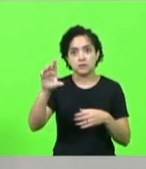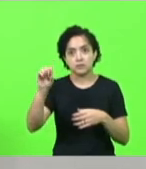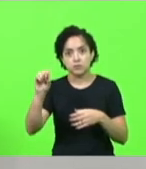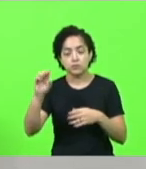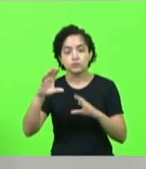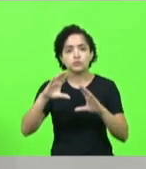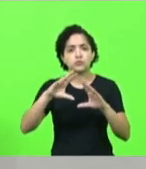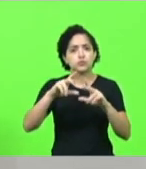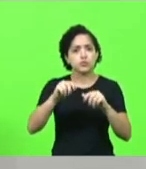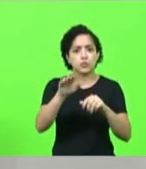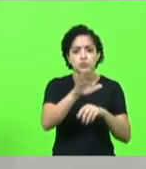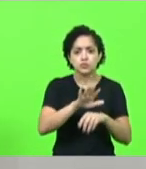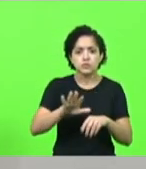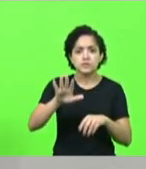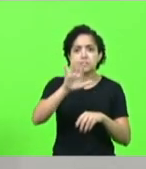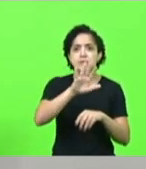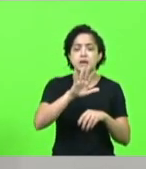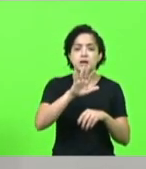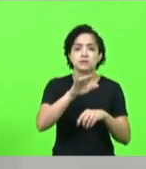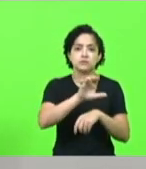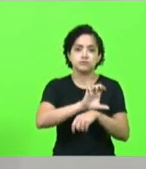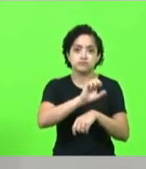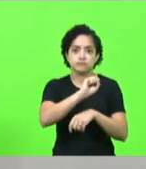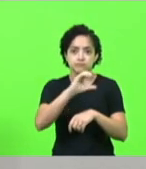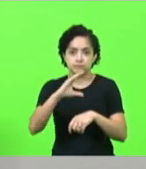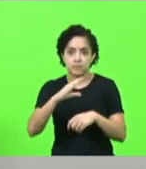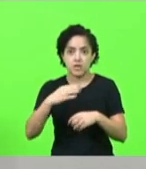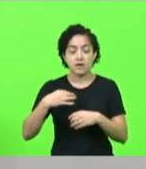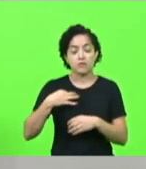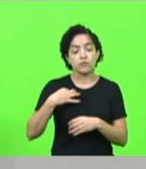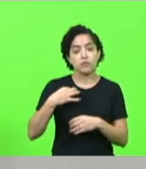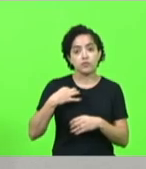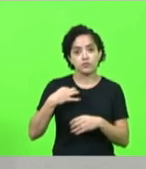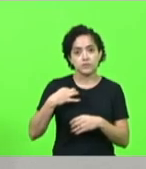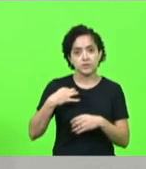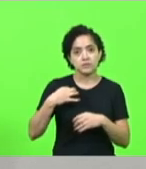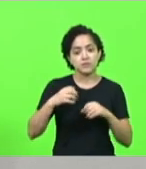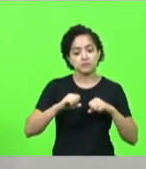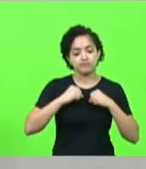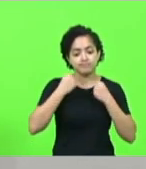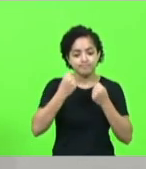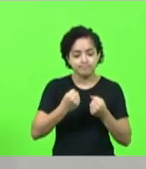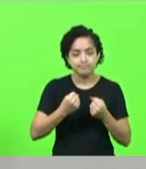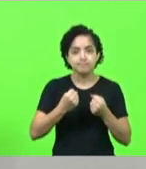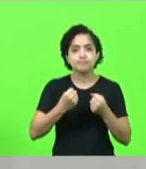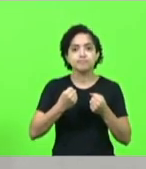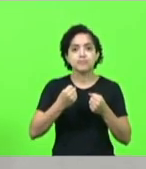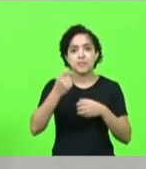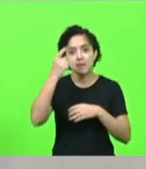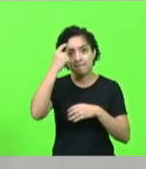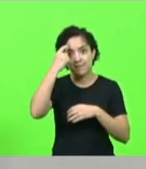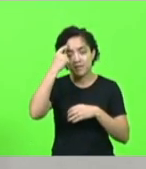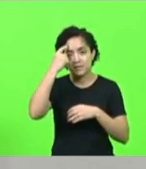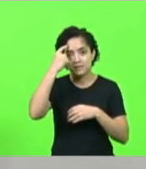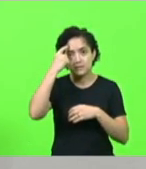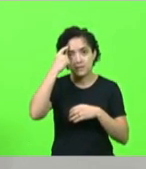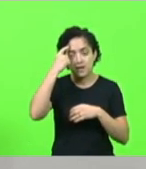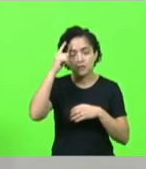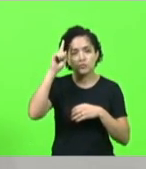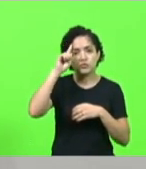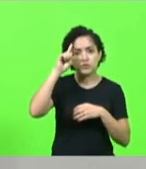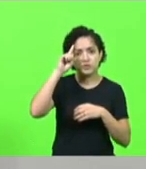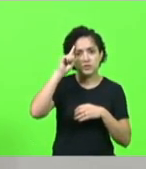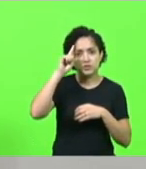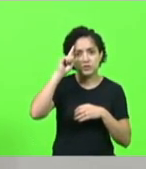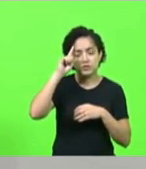de Santa Catarina que se dedicam voluntariamente a pensar o dia a dia do CIE